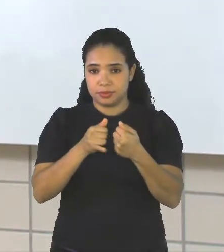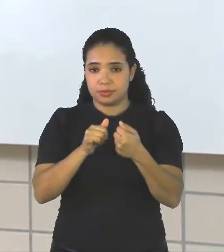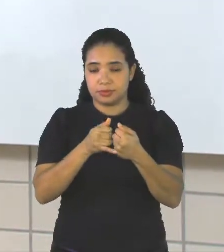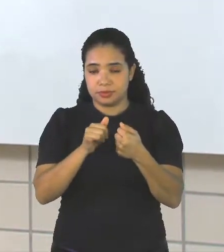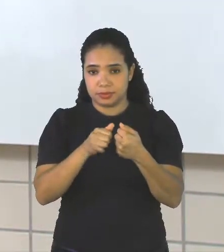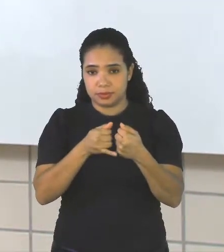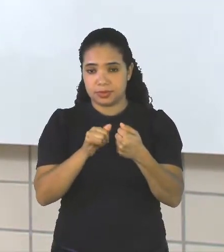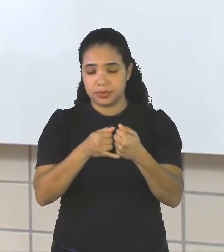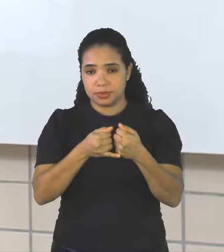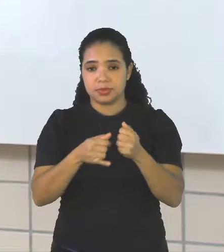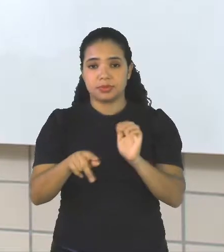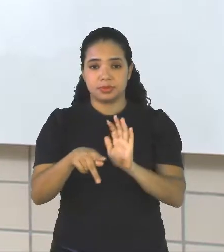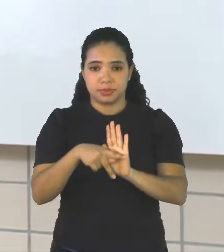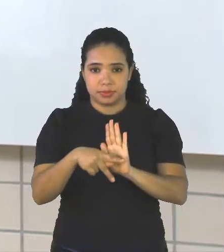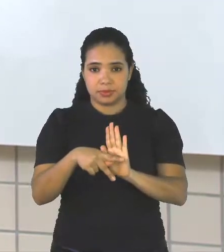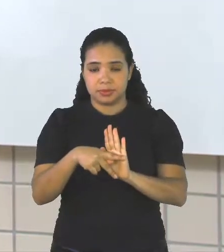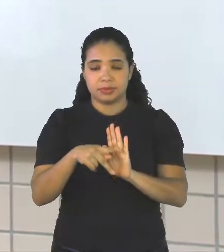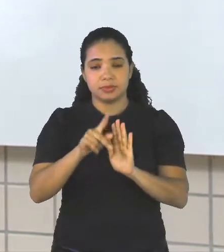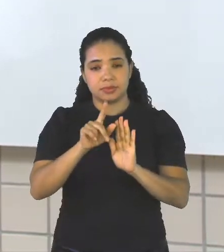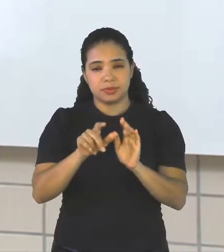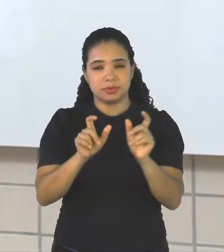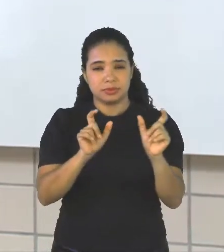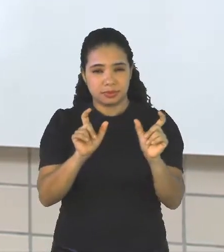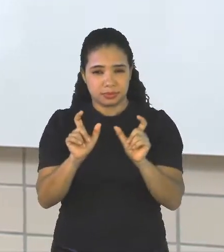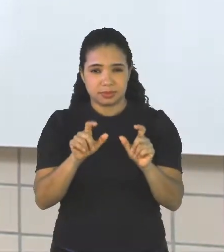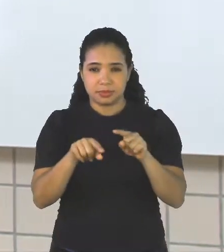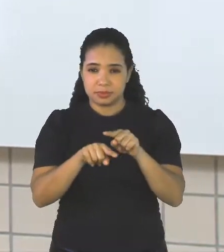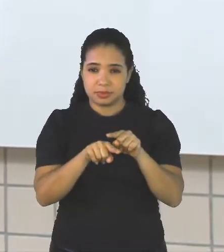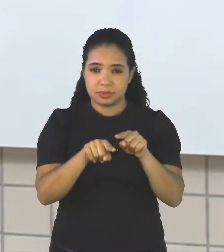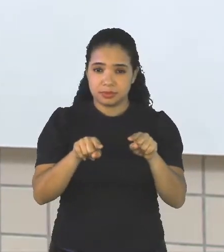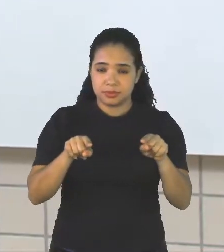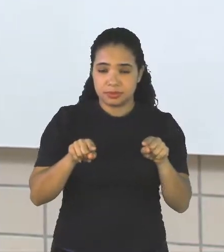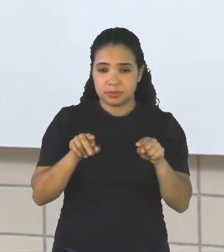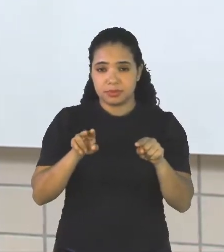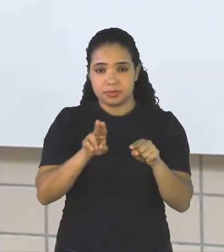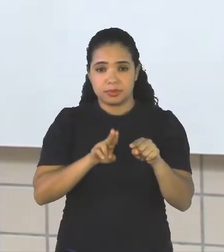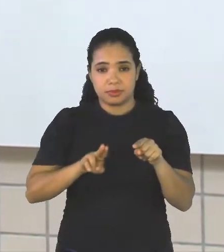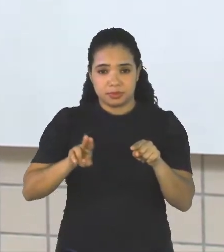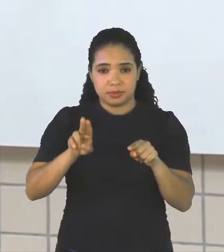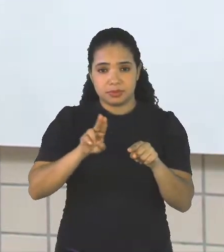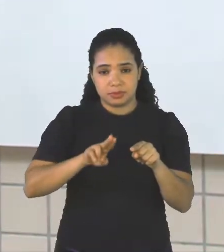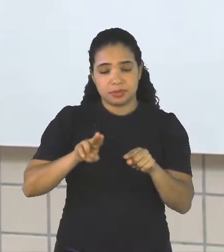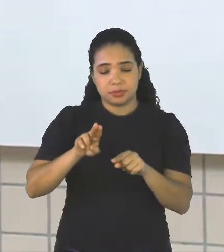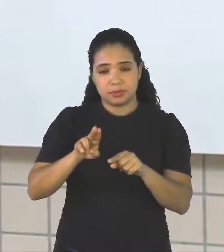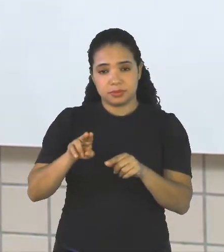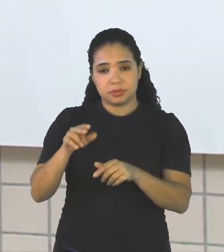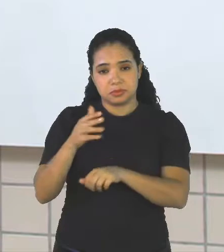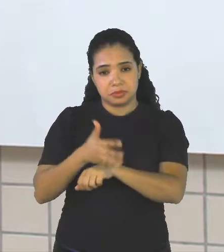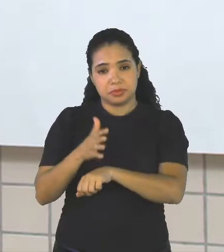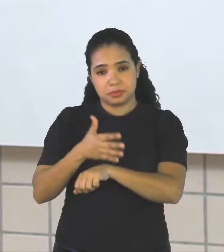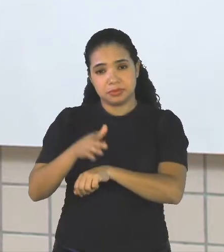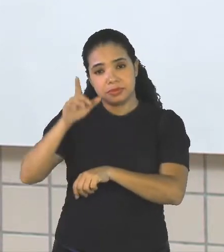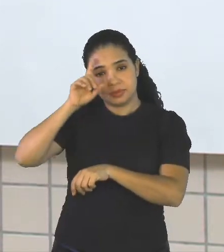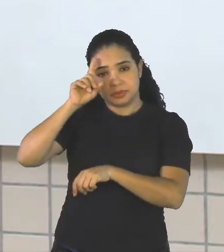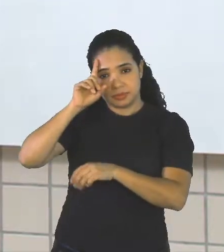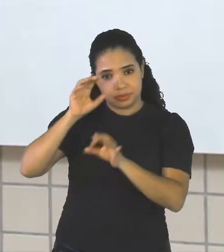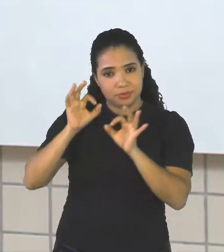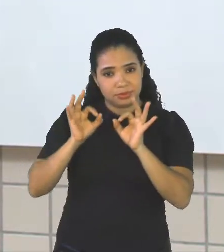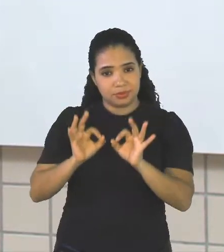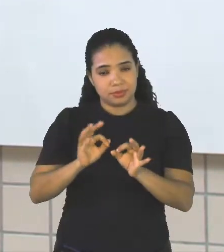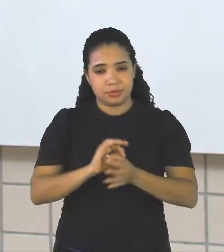palavras aí que vocês vão usar dia a dia, certo?